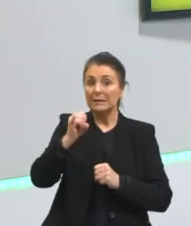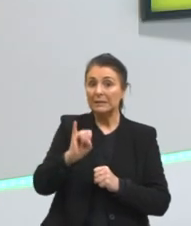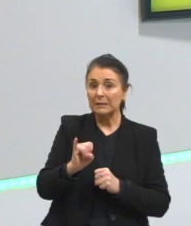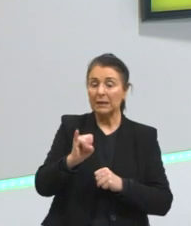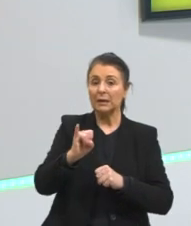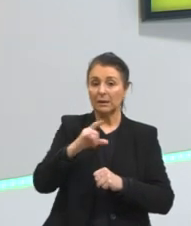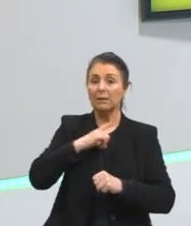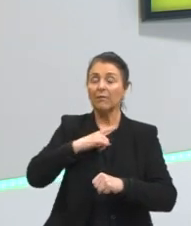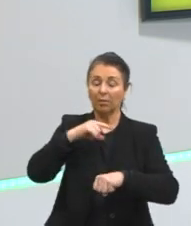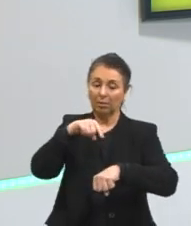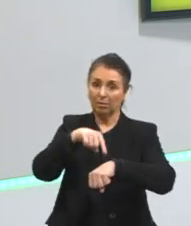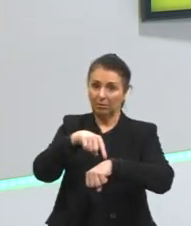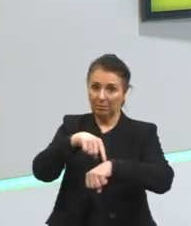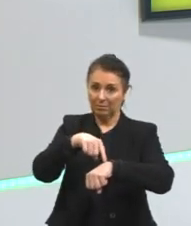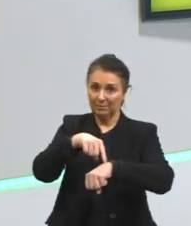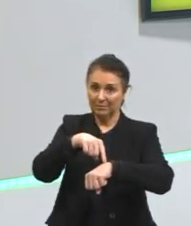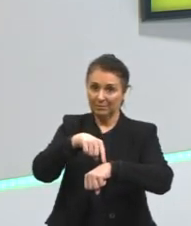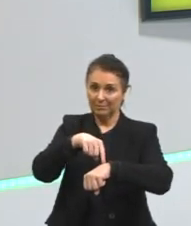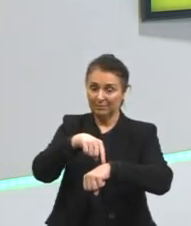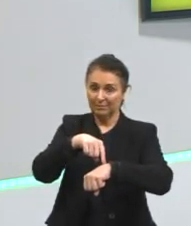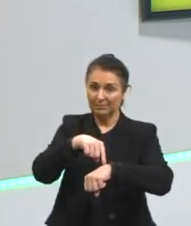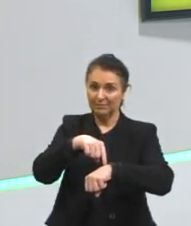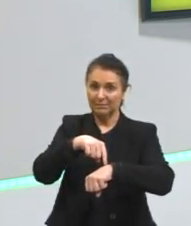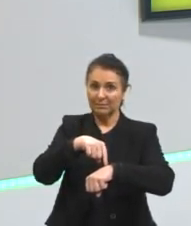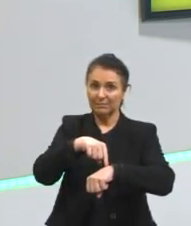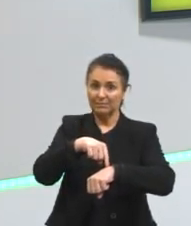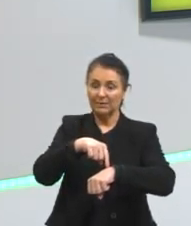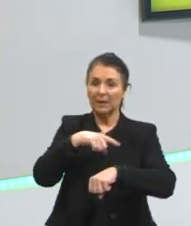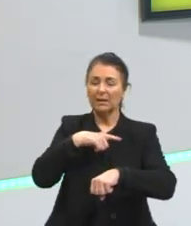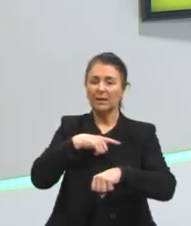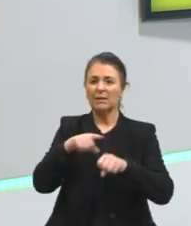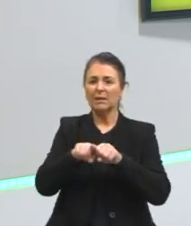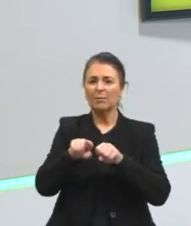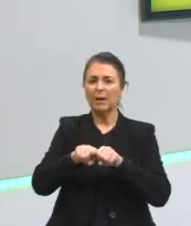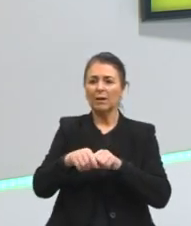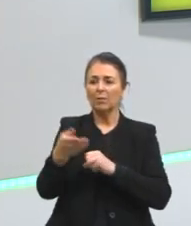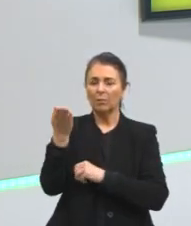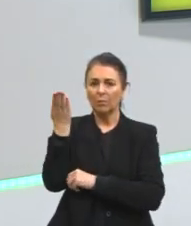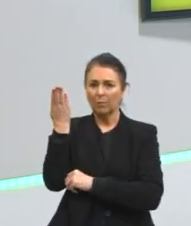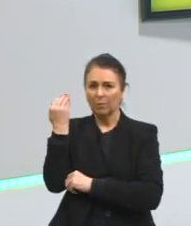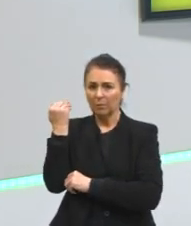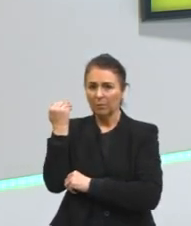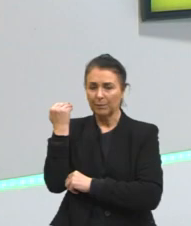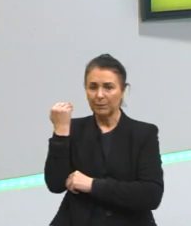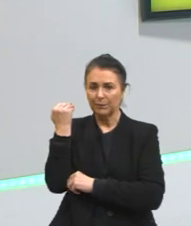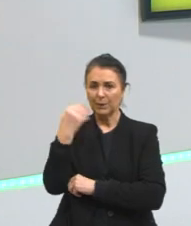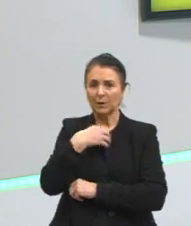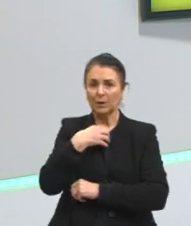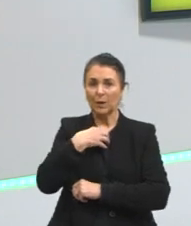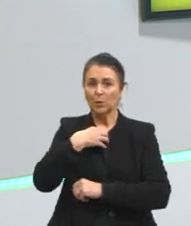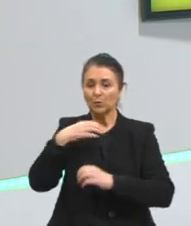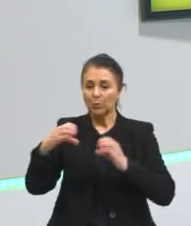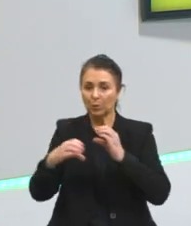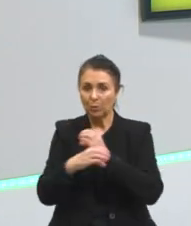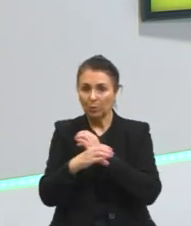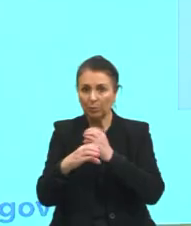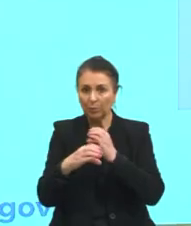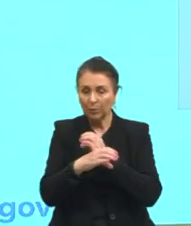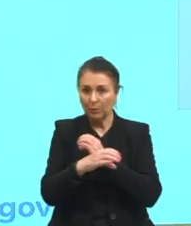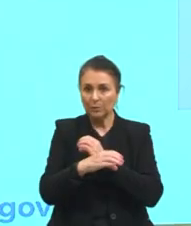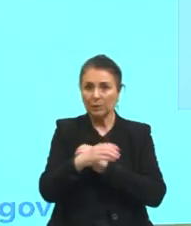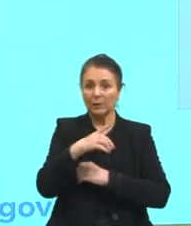tá os pretéritos os tempos compostos né pretérito